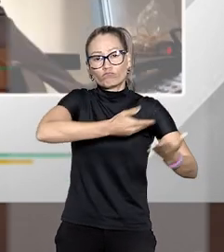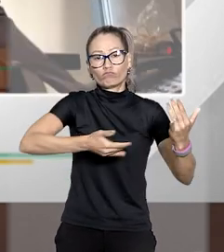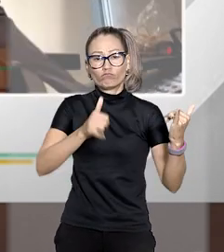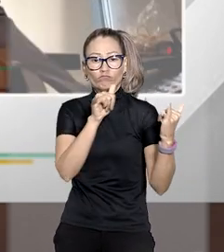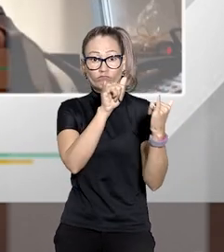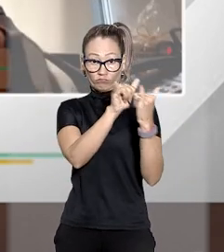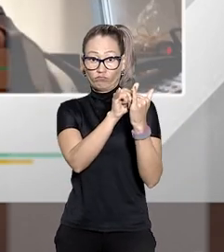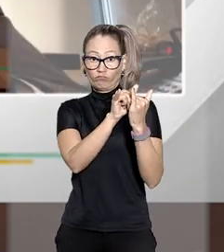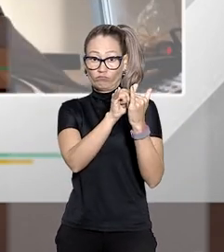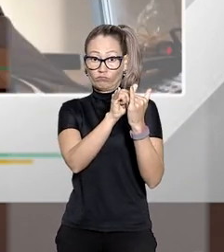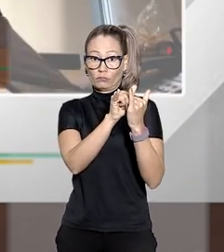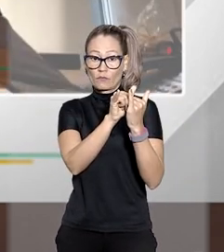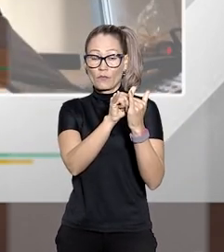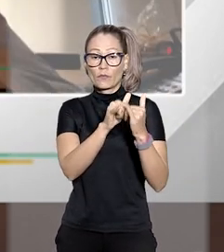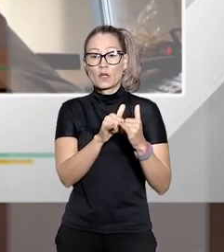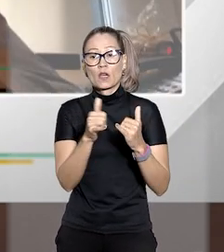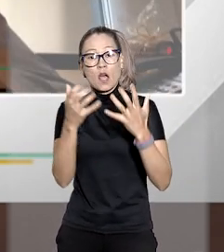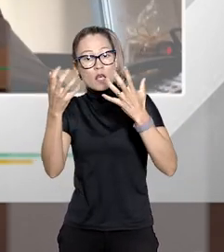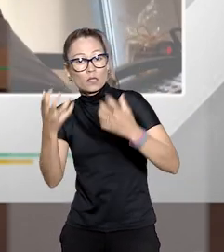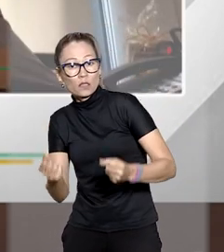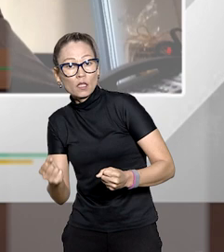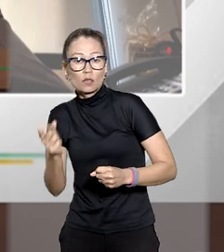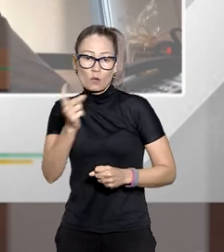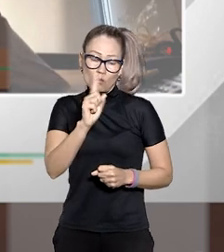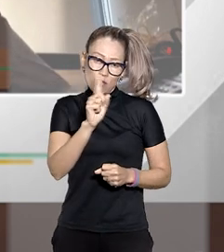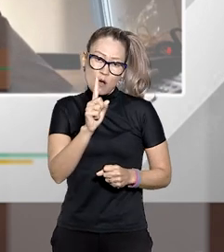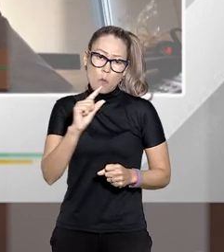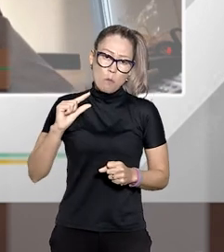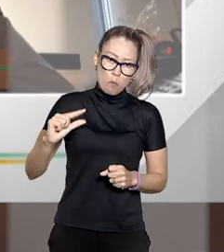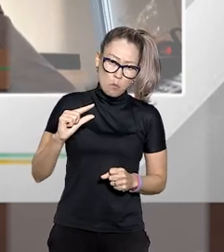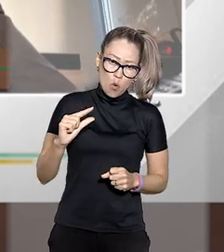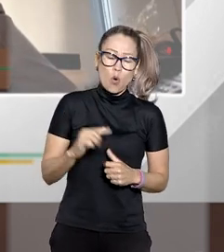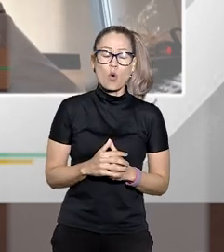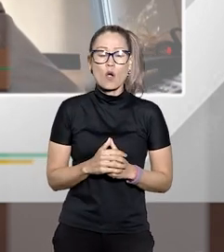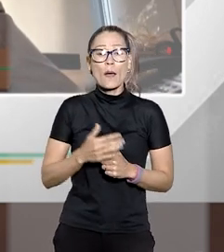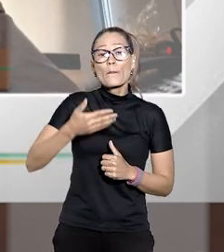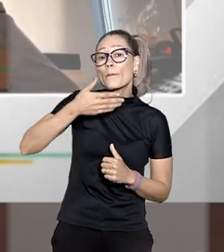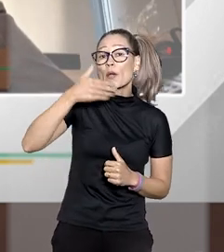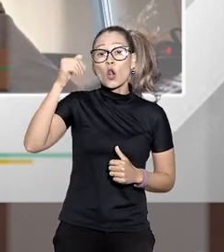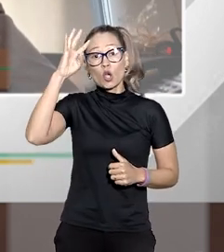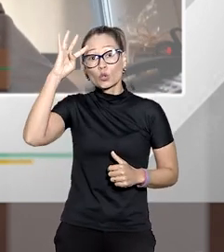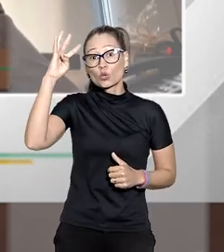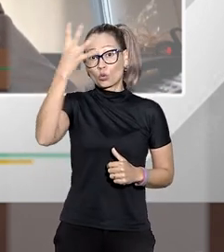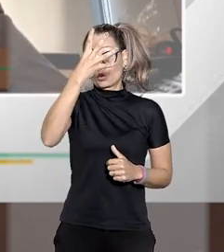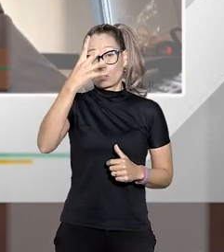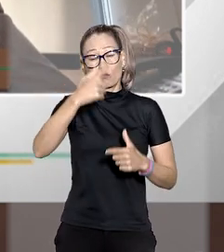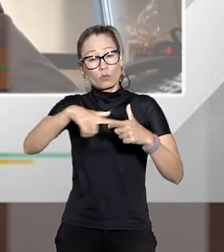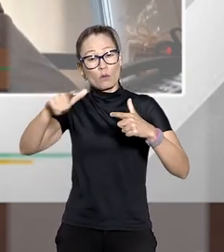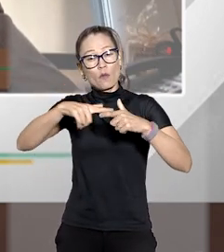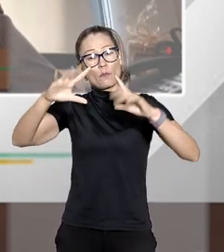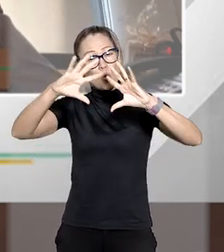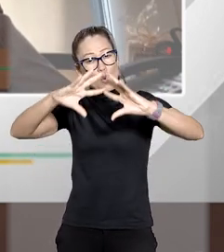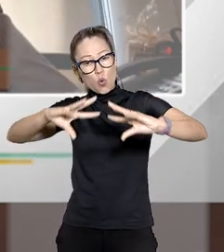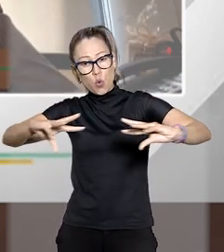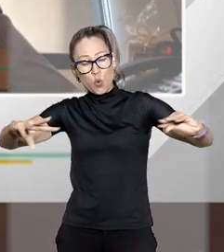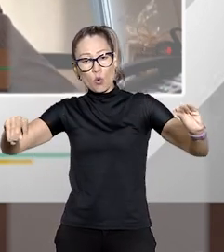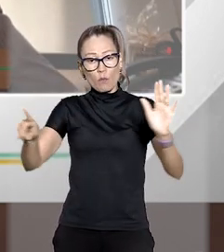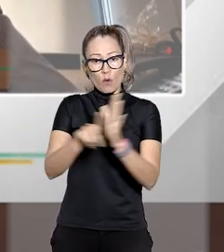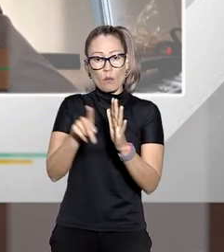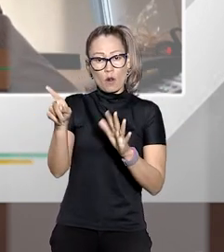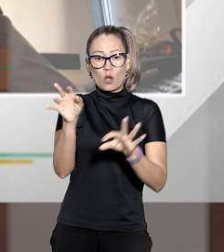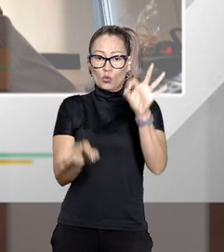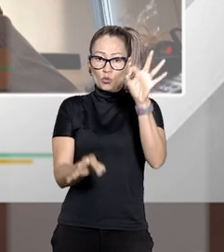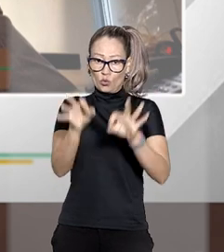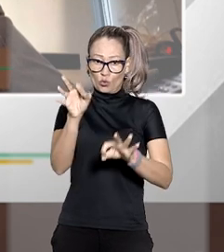cada um cedendo dentro do que é possível um pouco chegam a melhor solução para aquele problema colocado